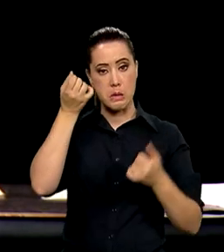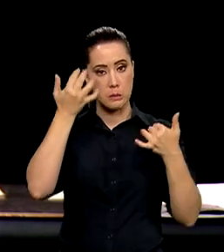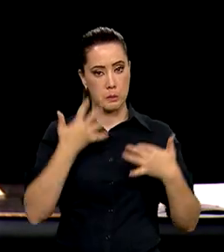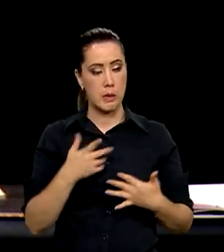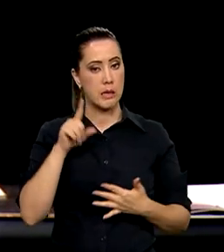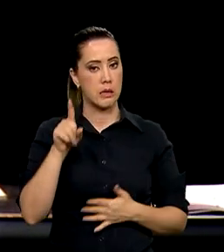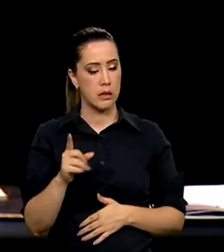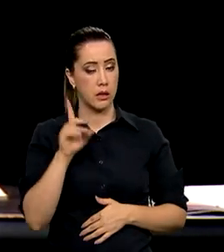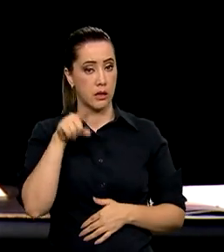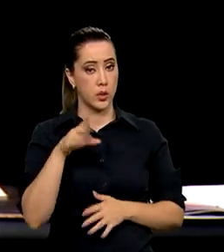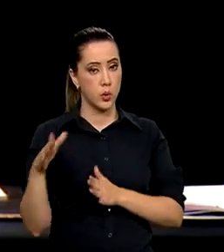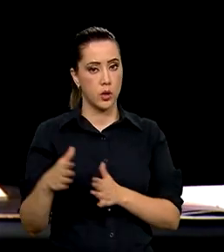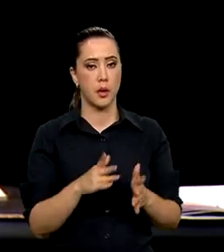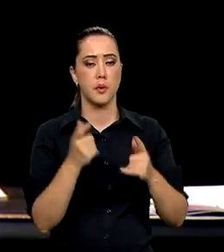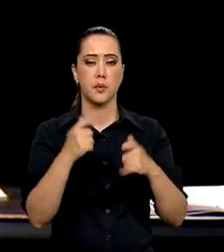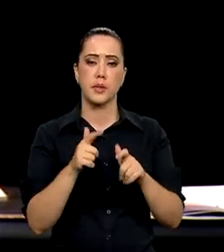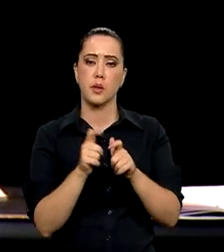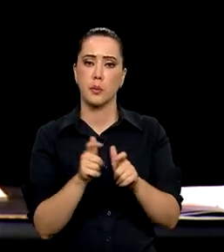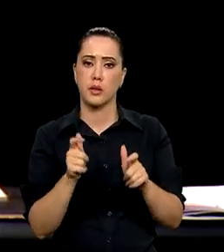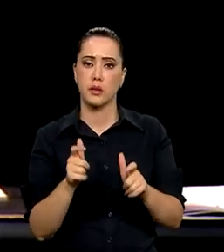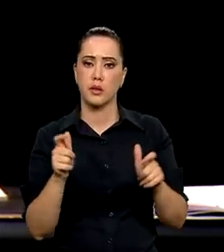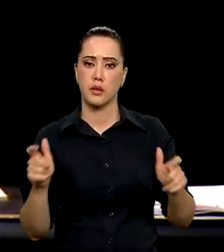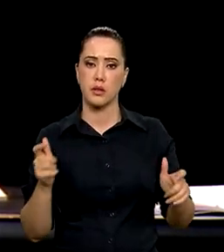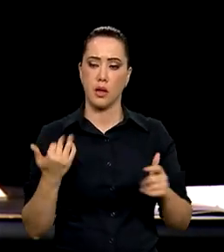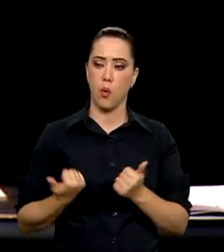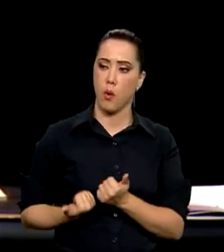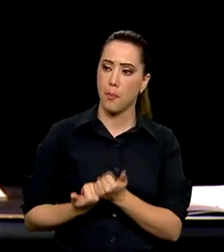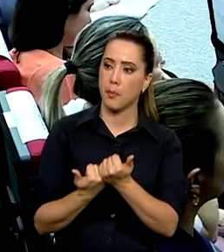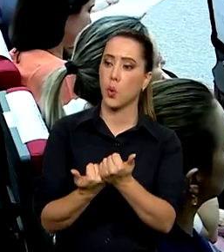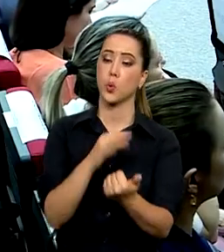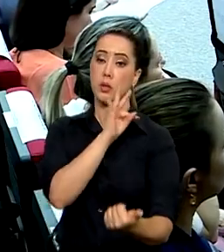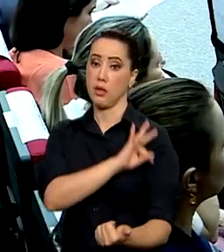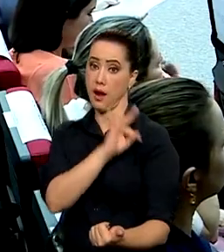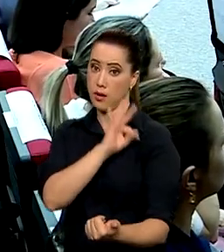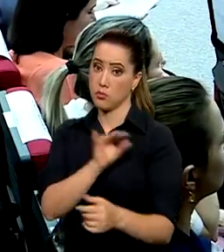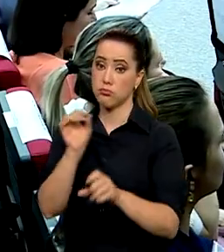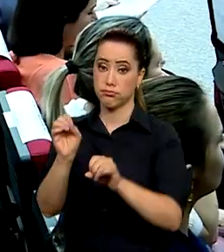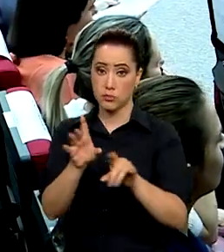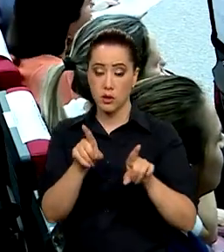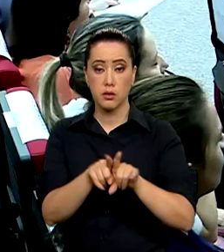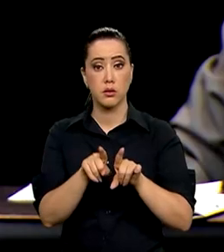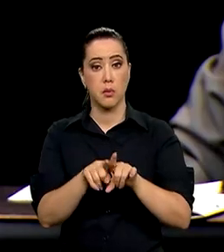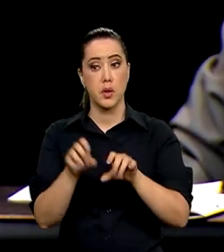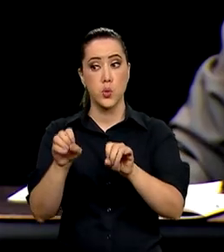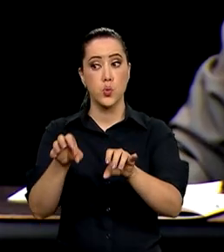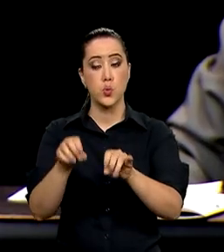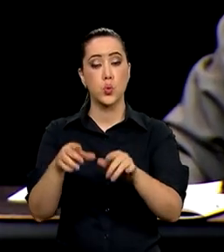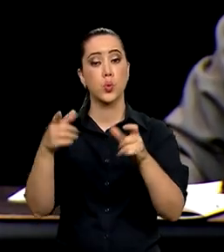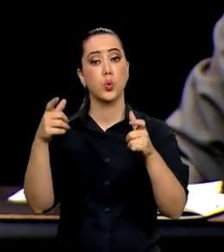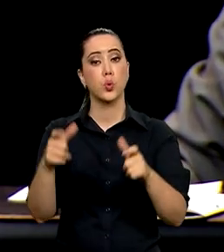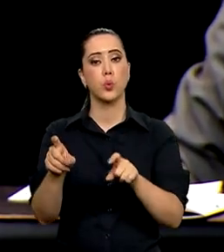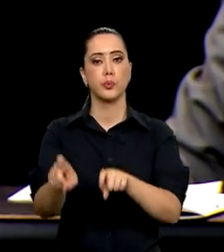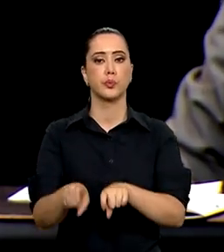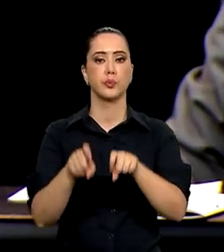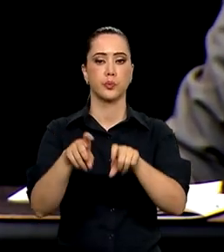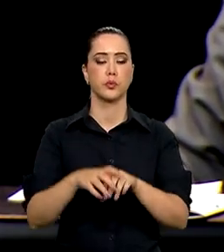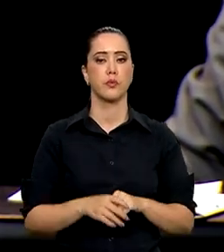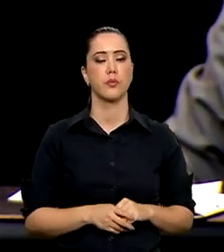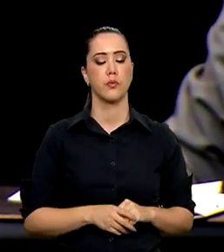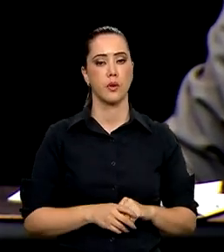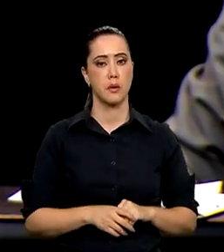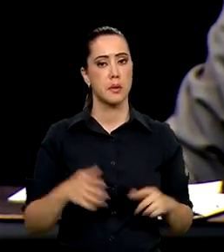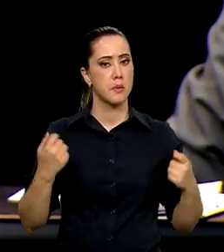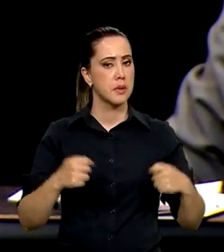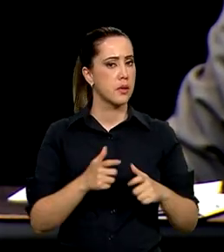que o caminho passe pela ampliação da assistência técnica e extensão rural. Ampliar a cobertura de